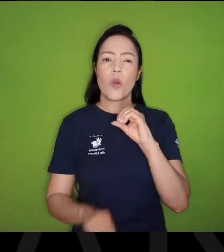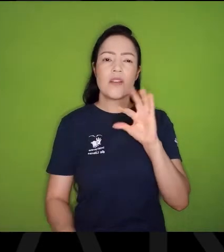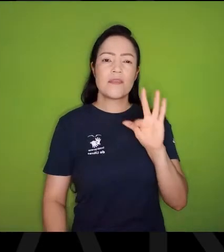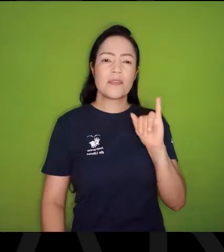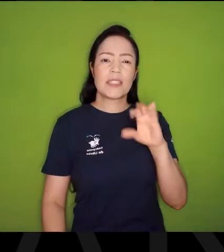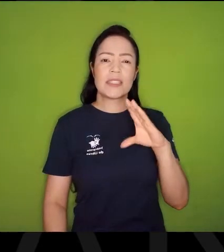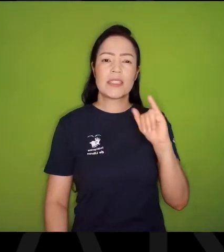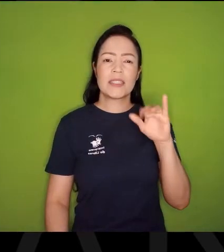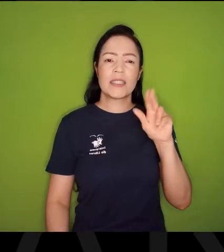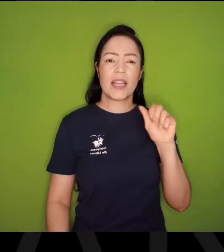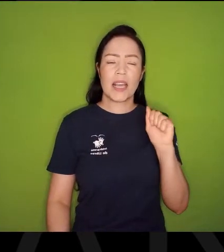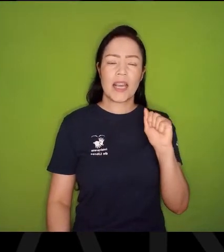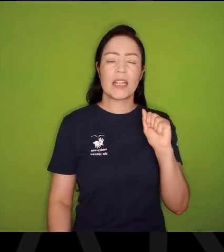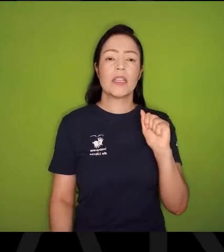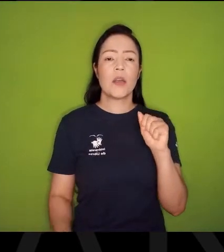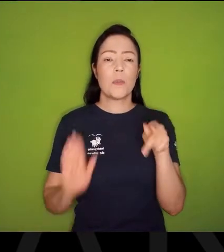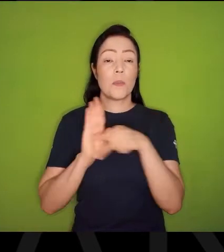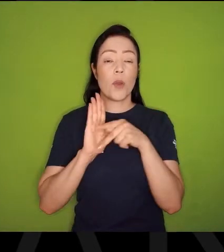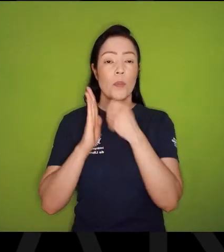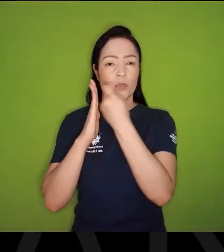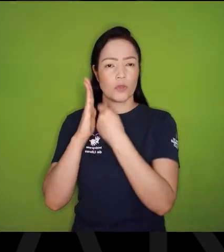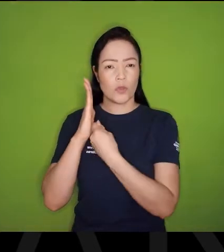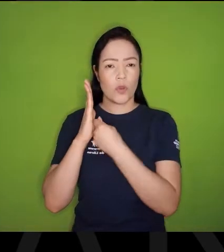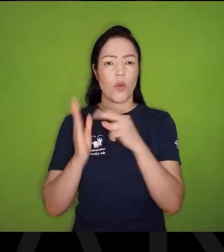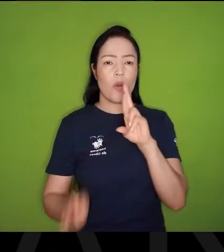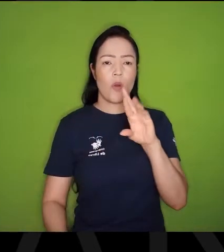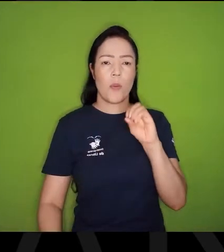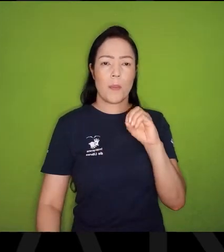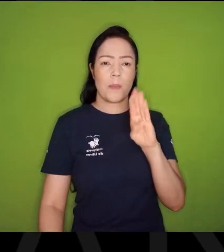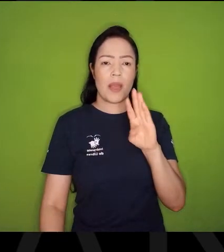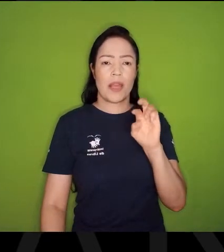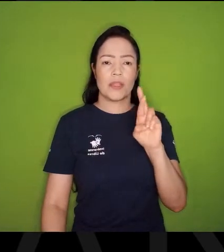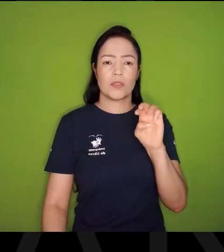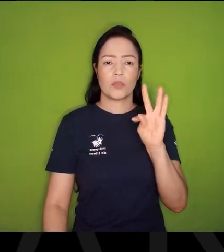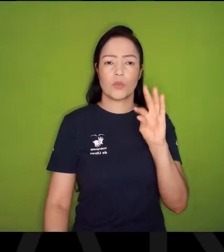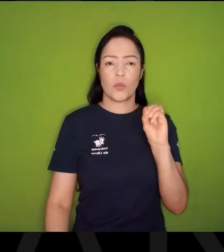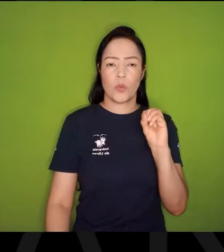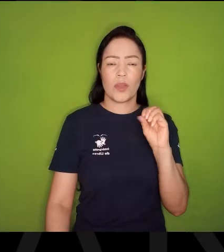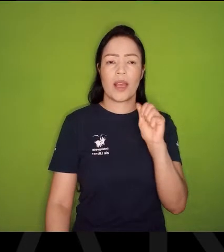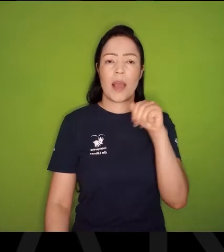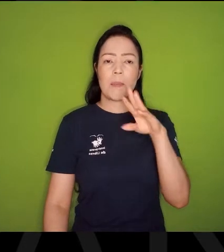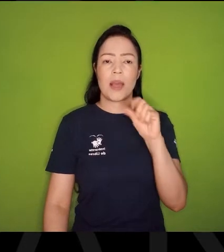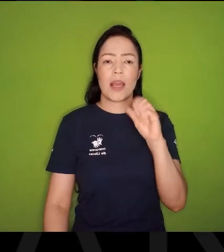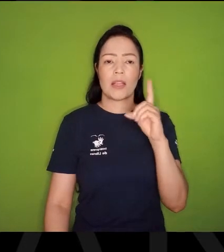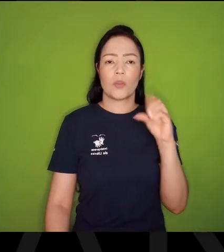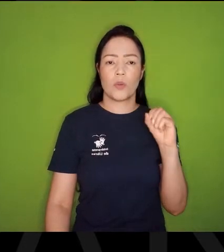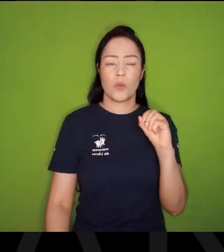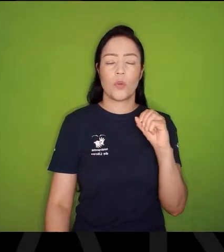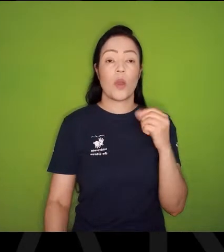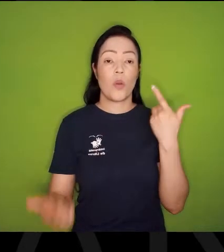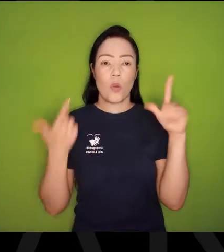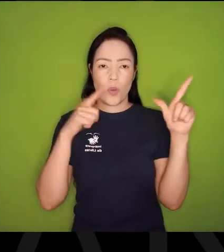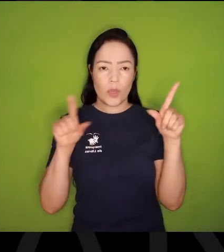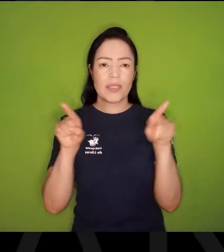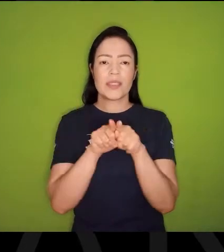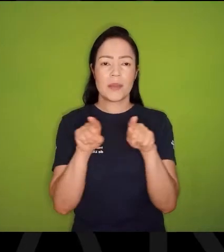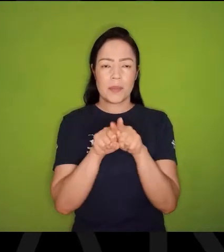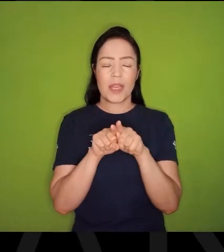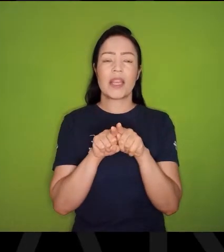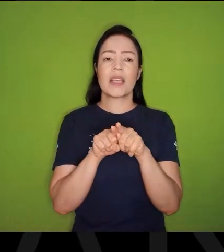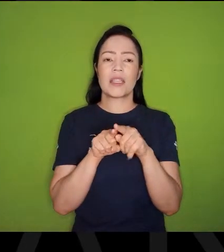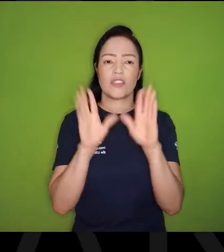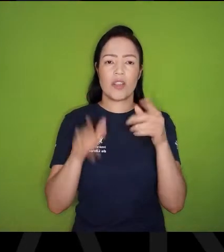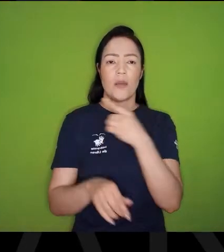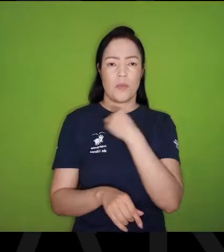do Roberto Amado, Escritor aqui de São Paulo, E me inscrevi para uma outra oficina De um querido amigo, já falecido,